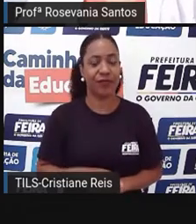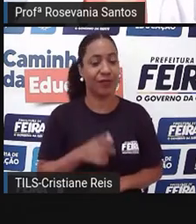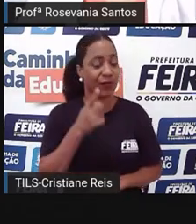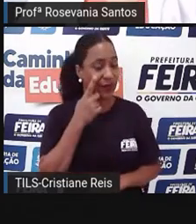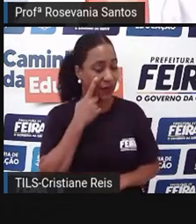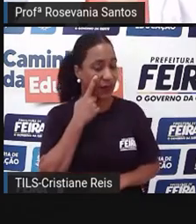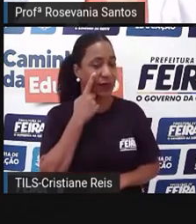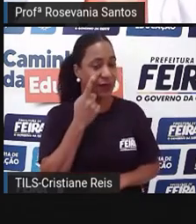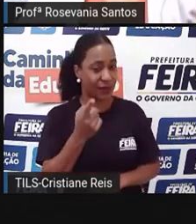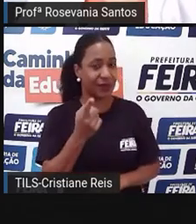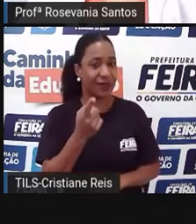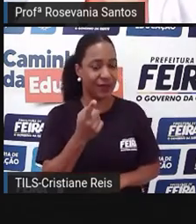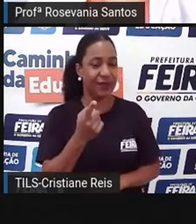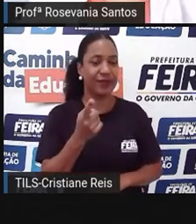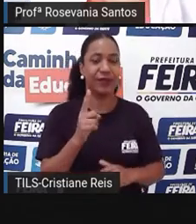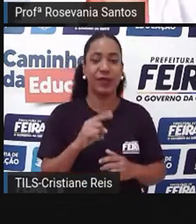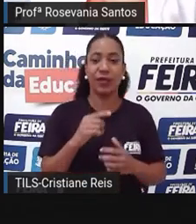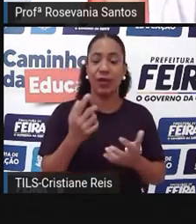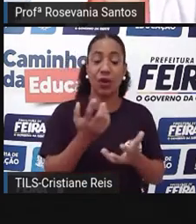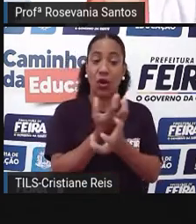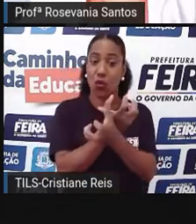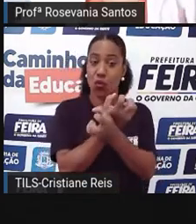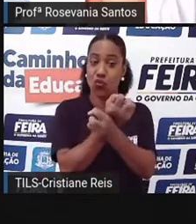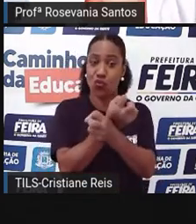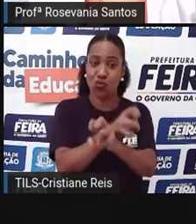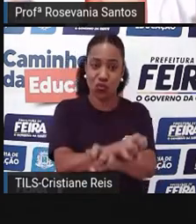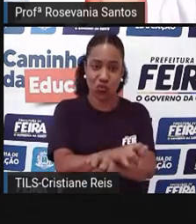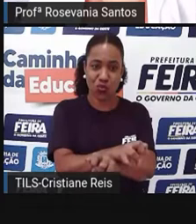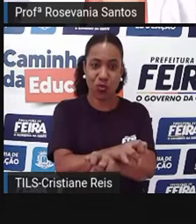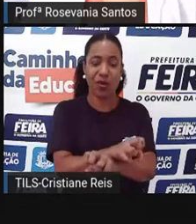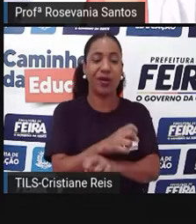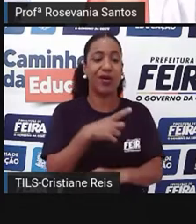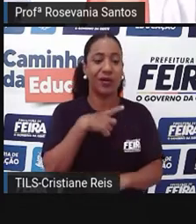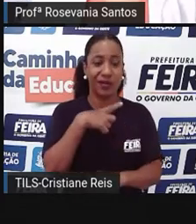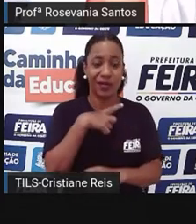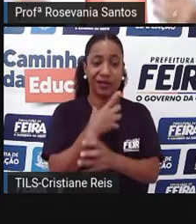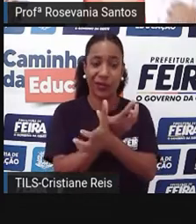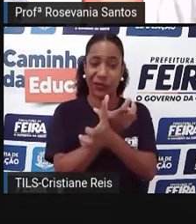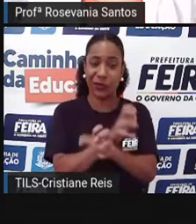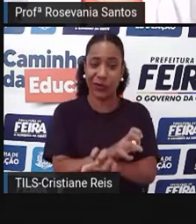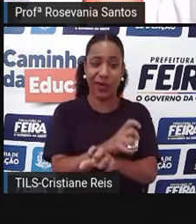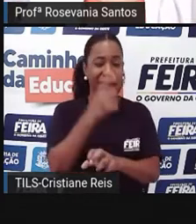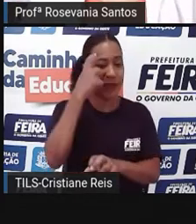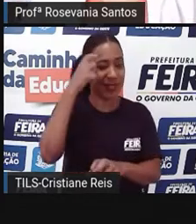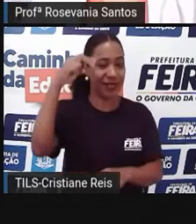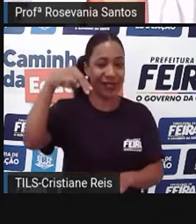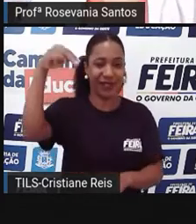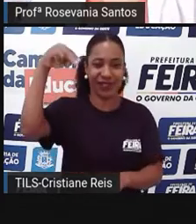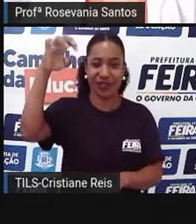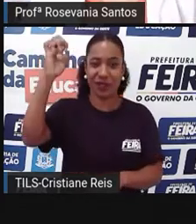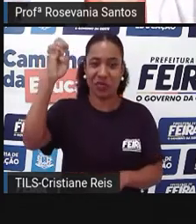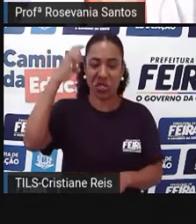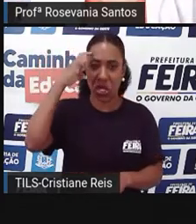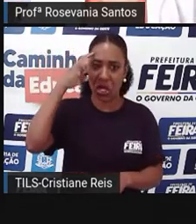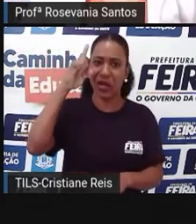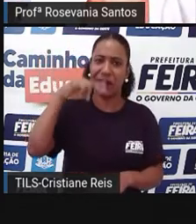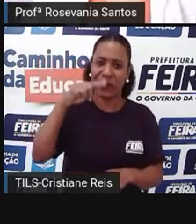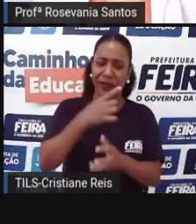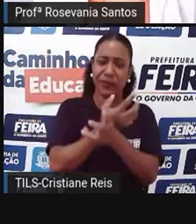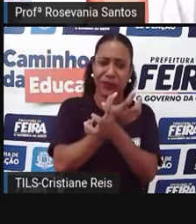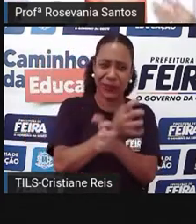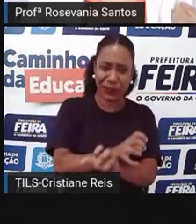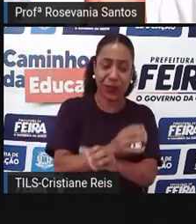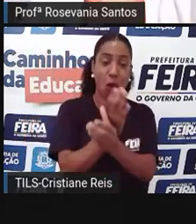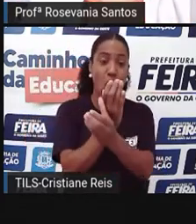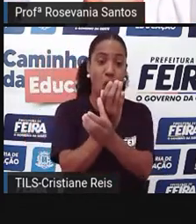sertão, que é o que vai dar características do Nordeste. Quase todo mundo, quando fala do Nordeste, só lembra dessa parte do sertão, da caatinga, da